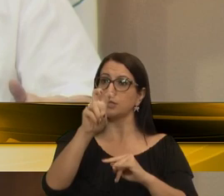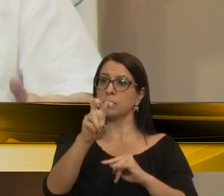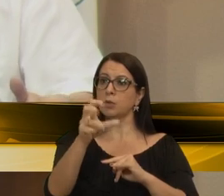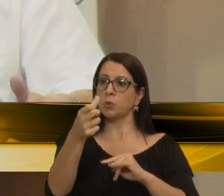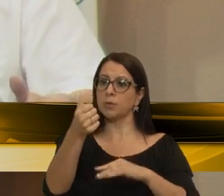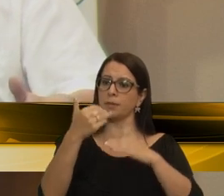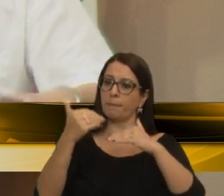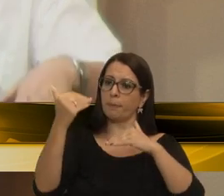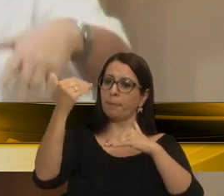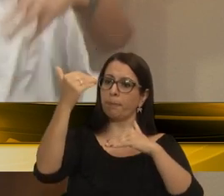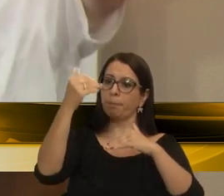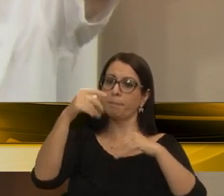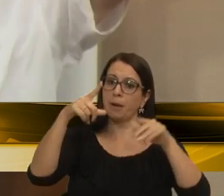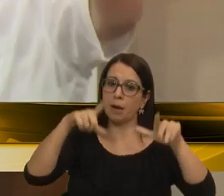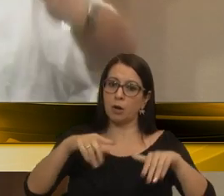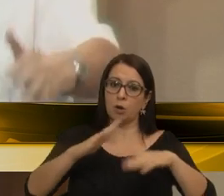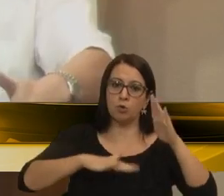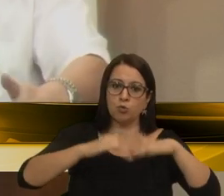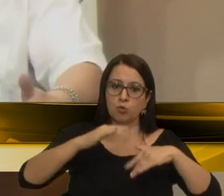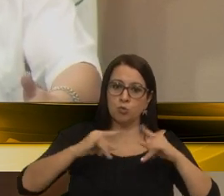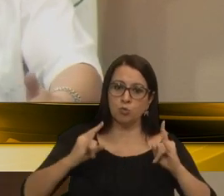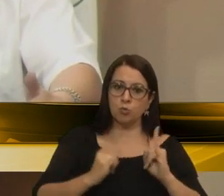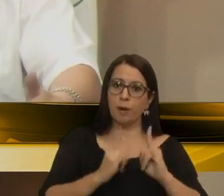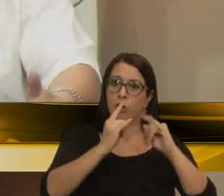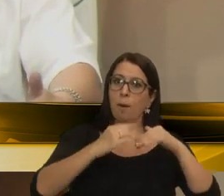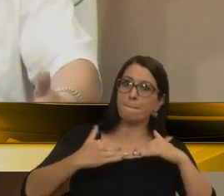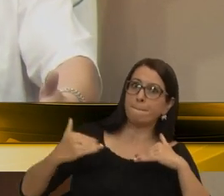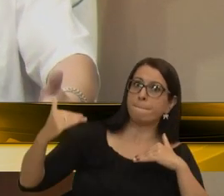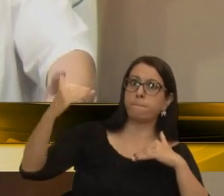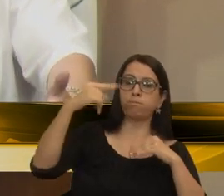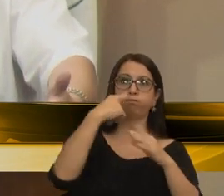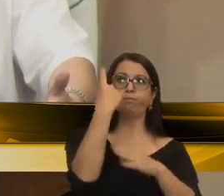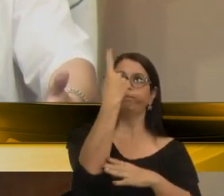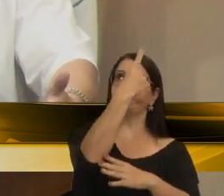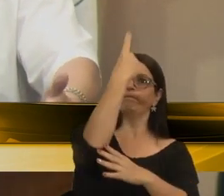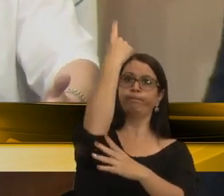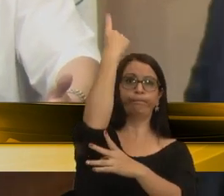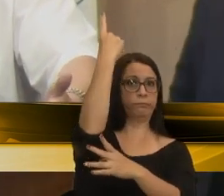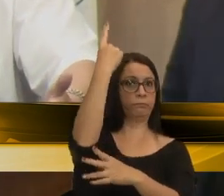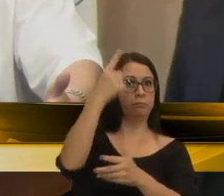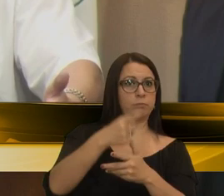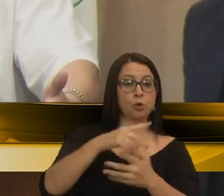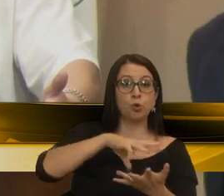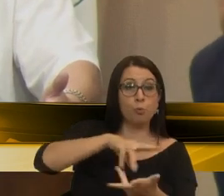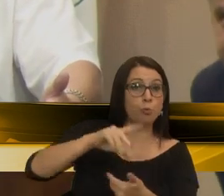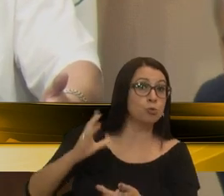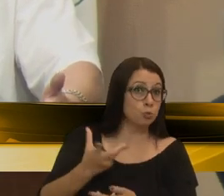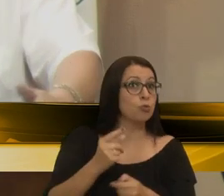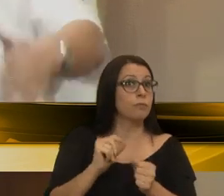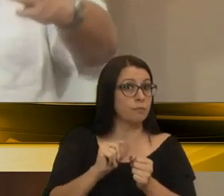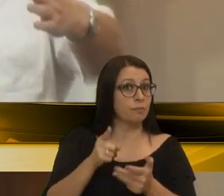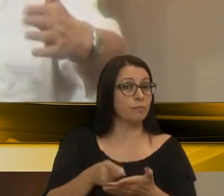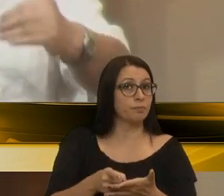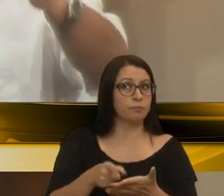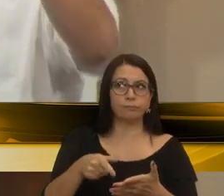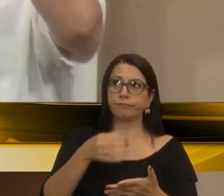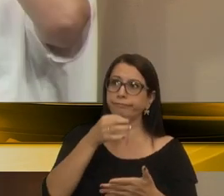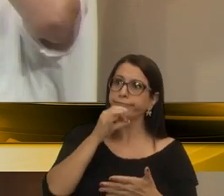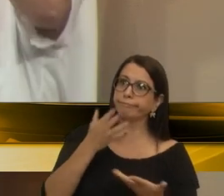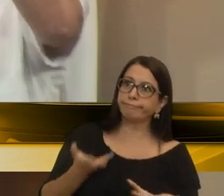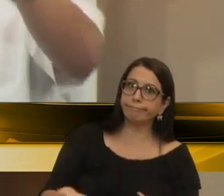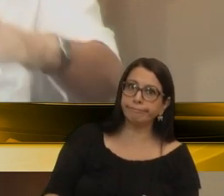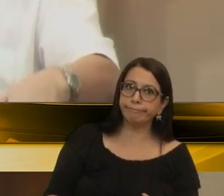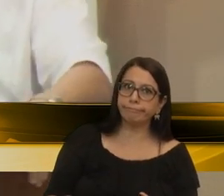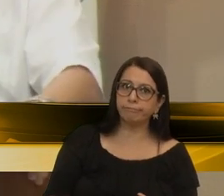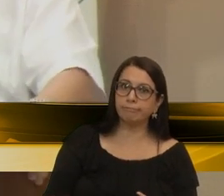andares para dar lugar para estruturas maiores. É o que está acontecendo no mundo inteiro. E agora aqui em Caxias, nós de